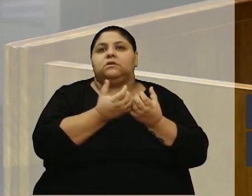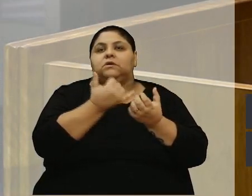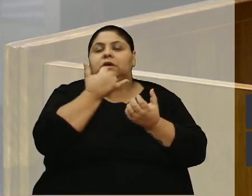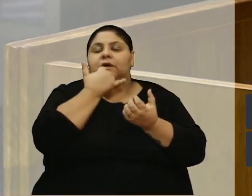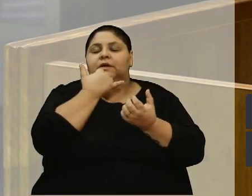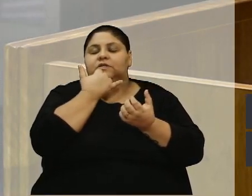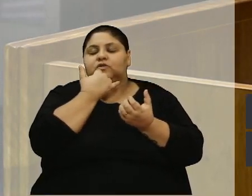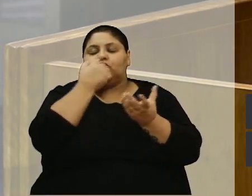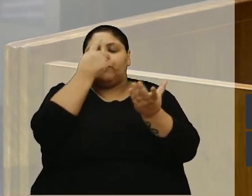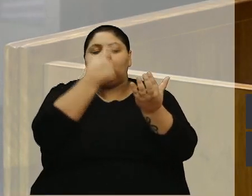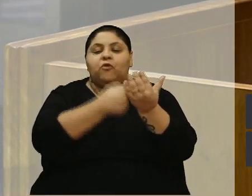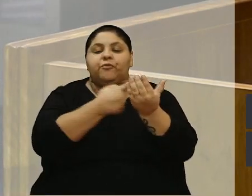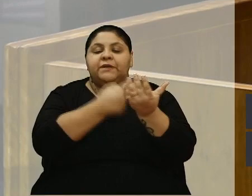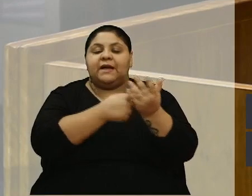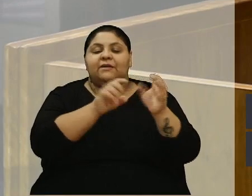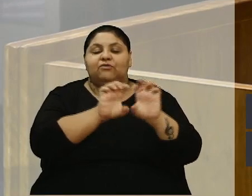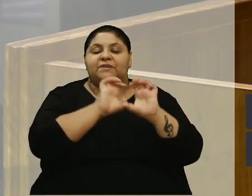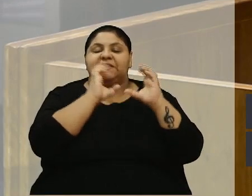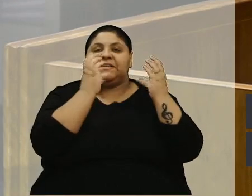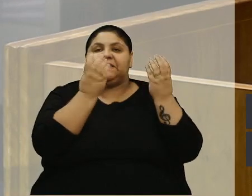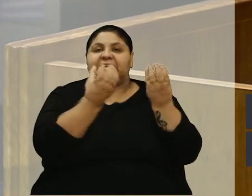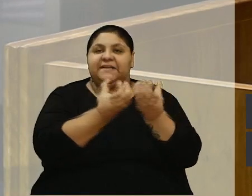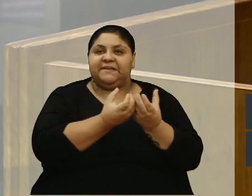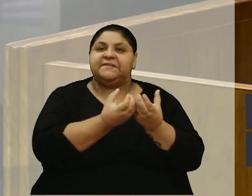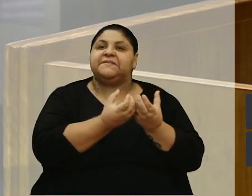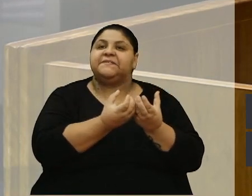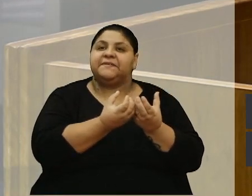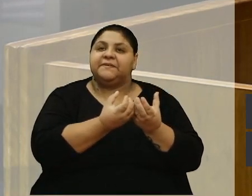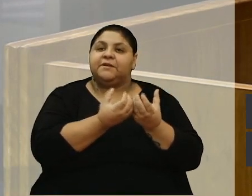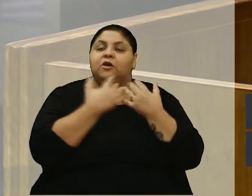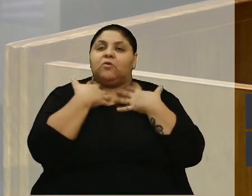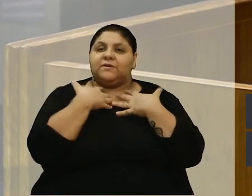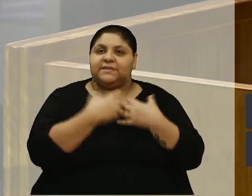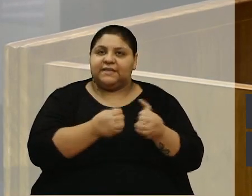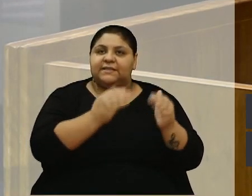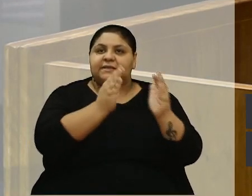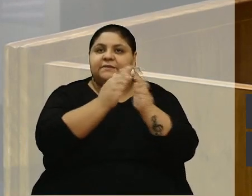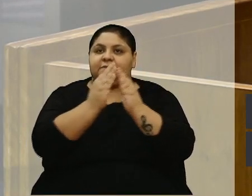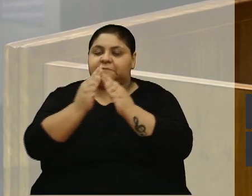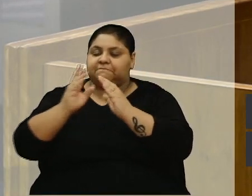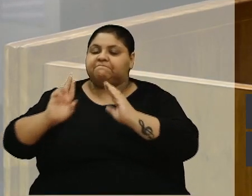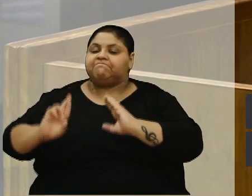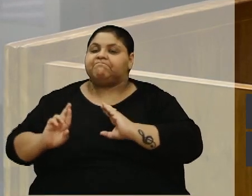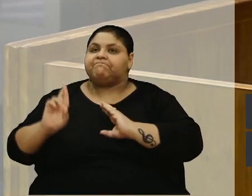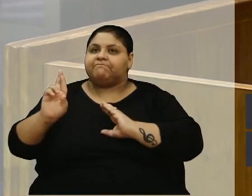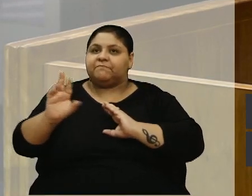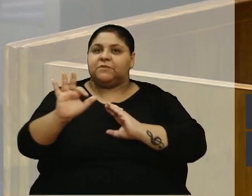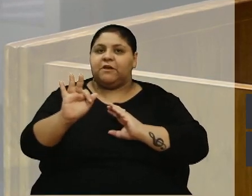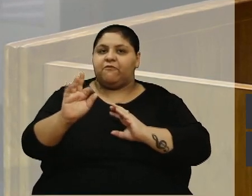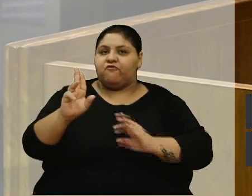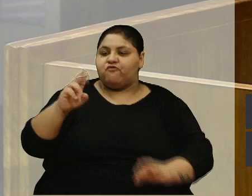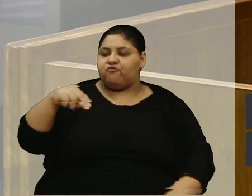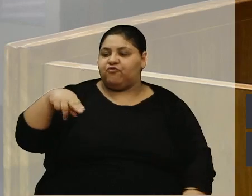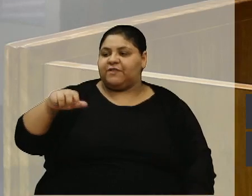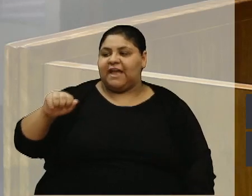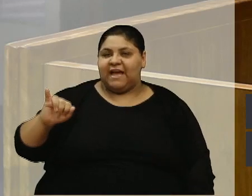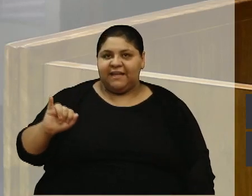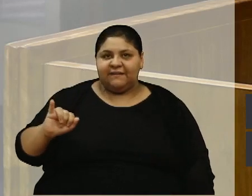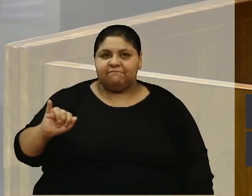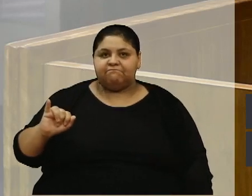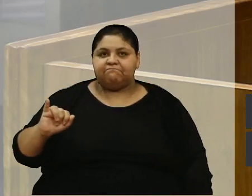de governo, com o secretário da habitação, com o representante da FUNAI. E